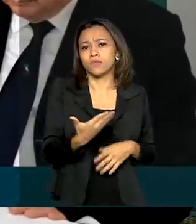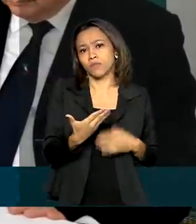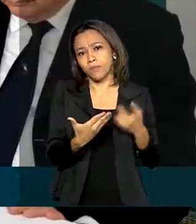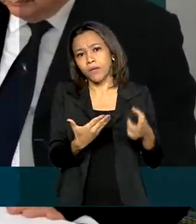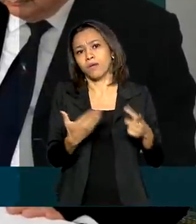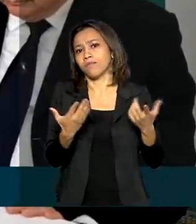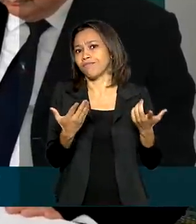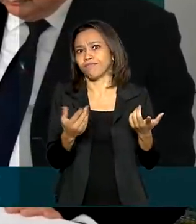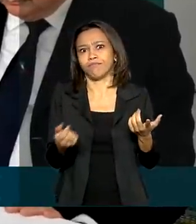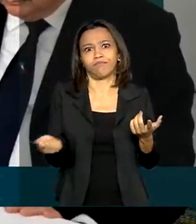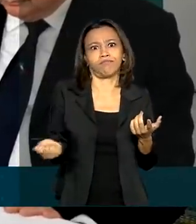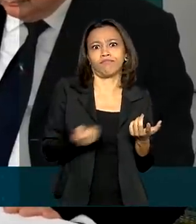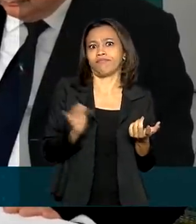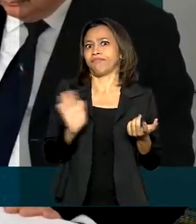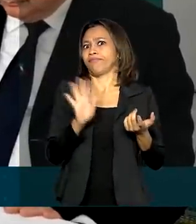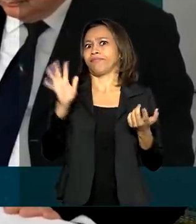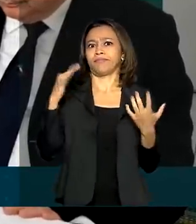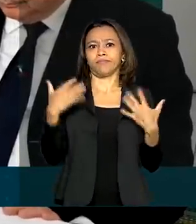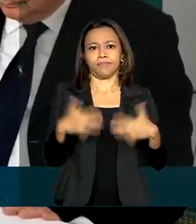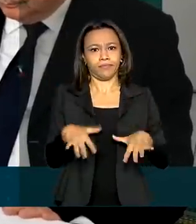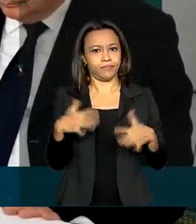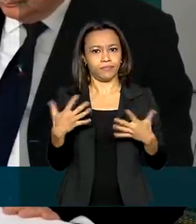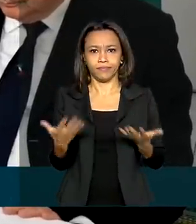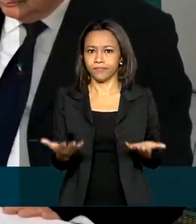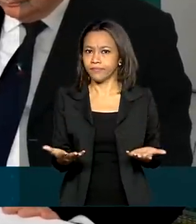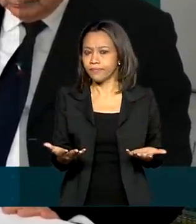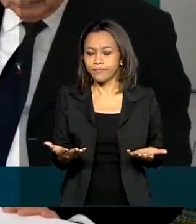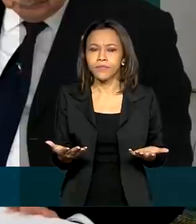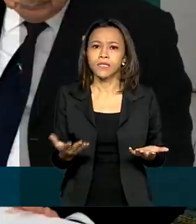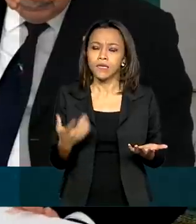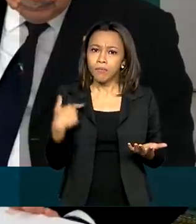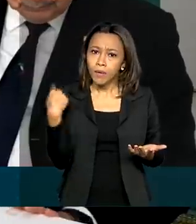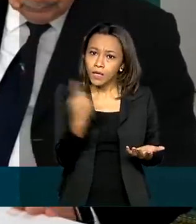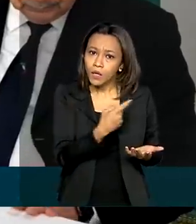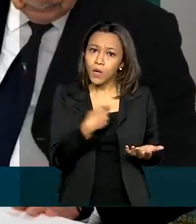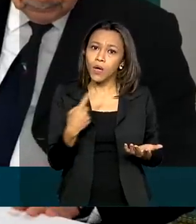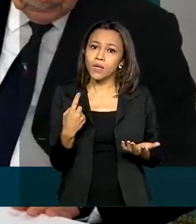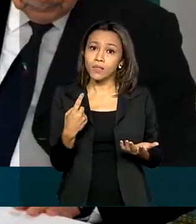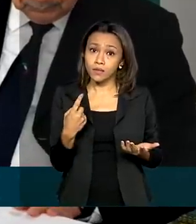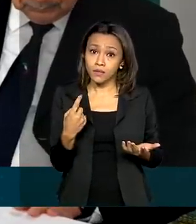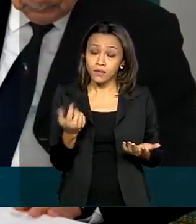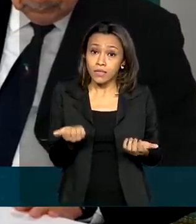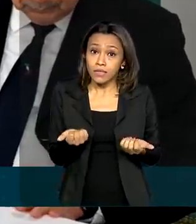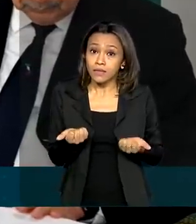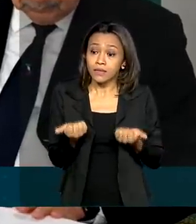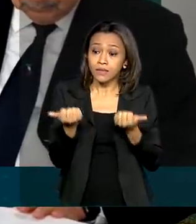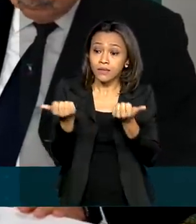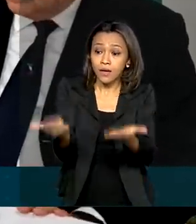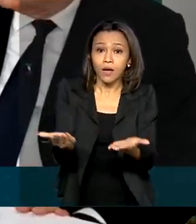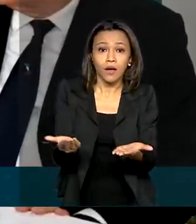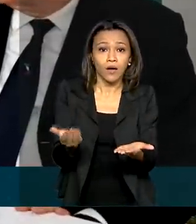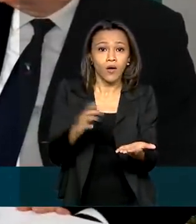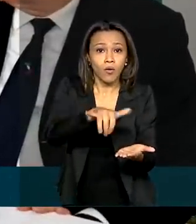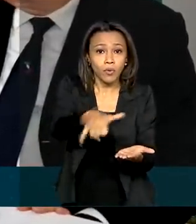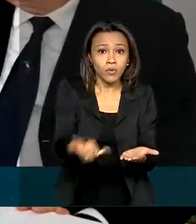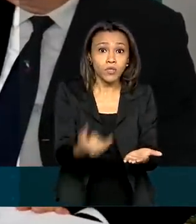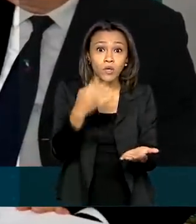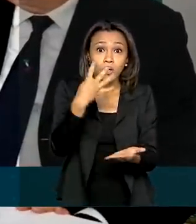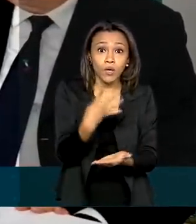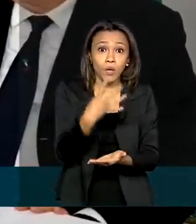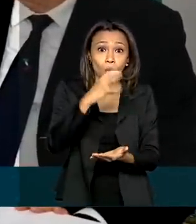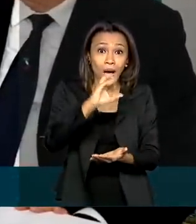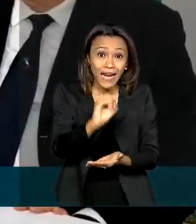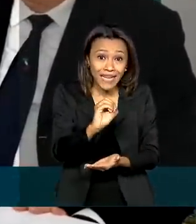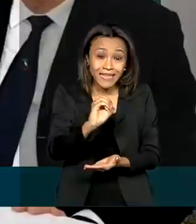exatamente poder dar oportunidade para o pessoal que perdi para ele comer. E foram quase 40 milhões